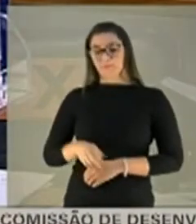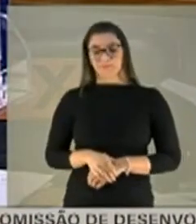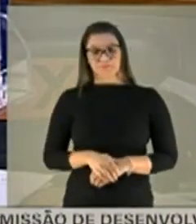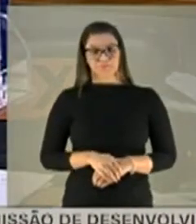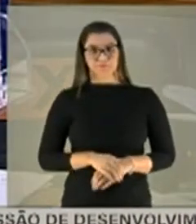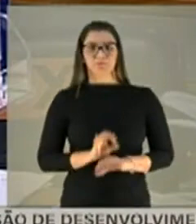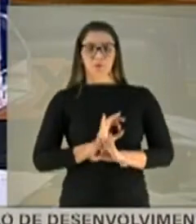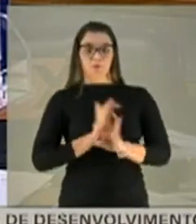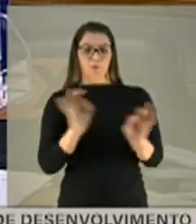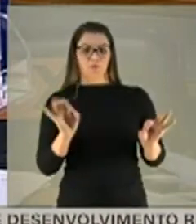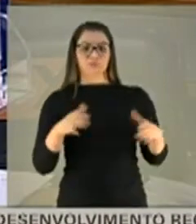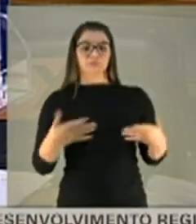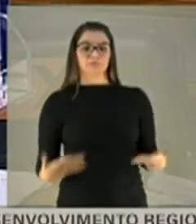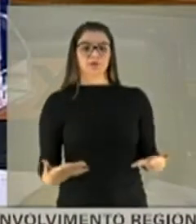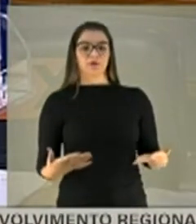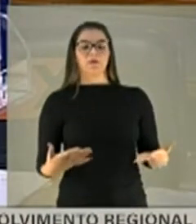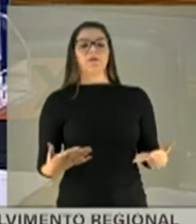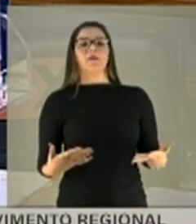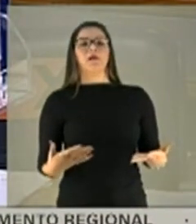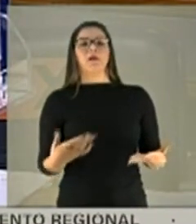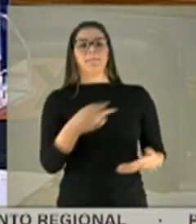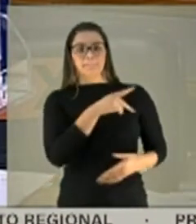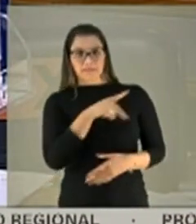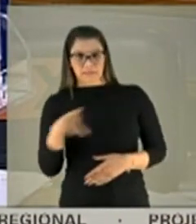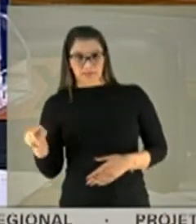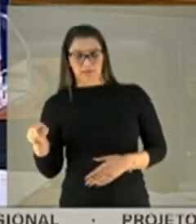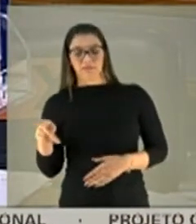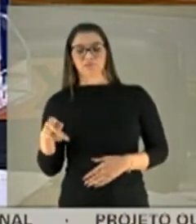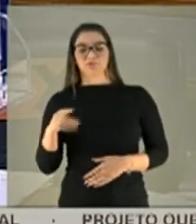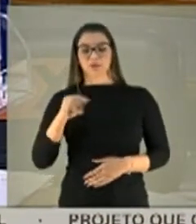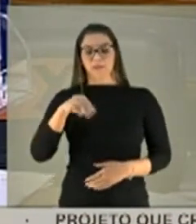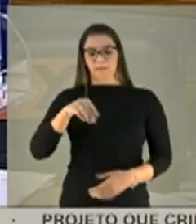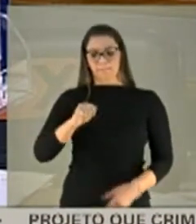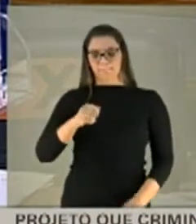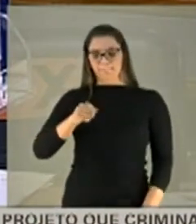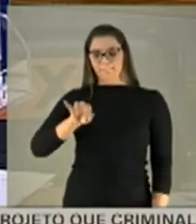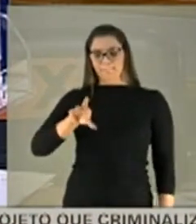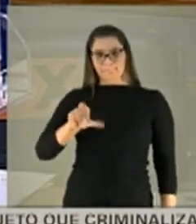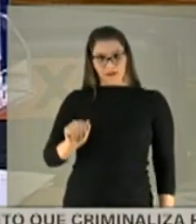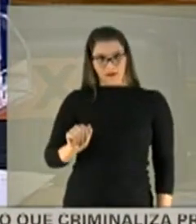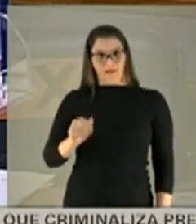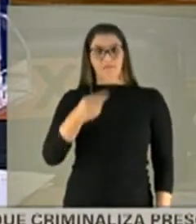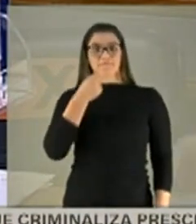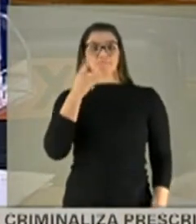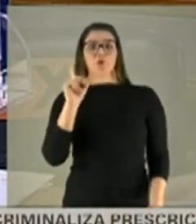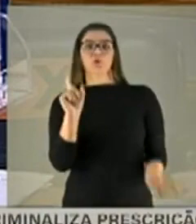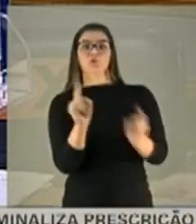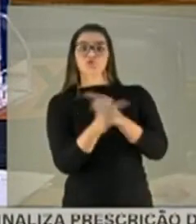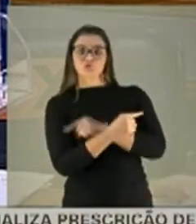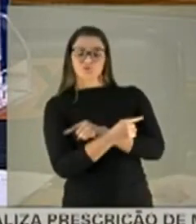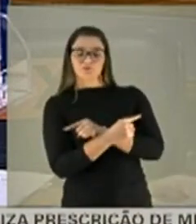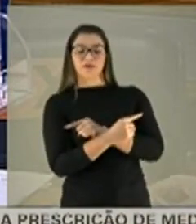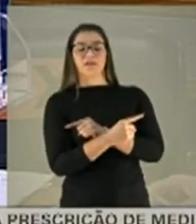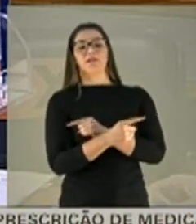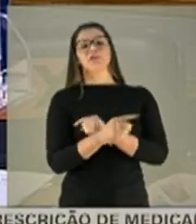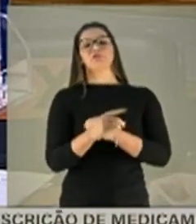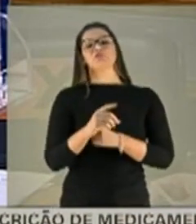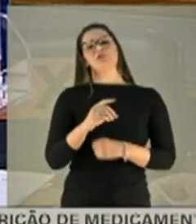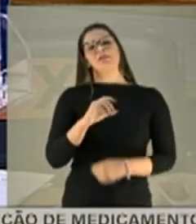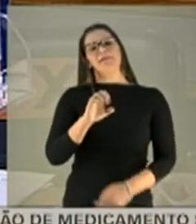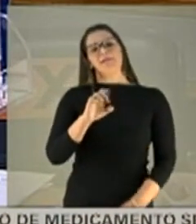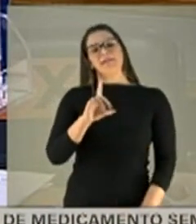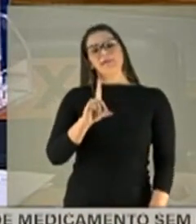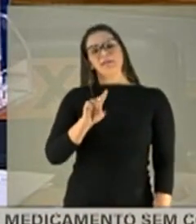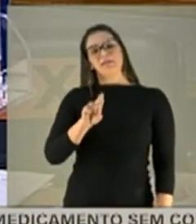presidente e senhor relator, a doutora Mayra acaba de contradizer o ex-ministro Eduardo Pazuello, que disse